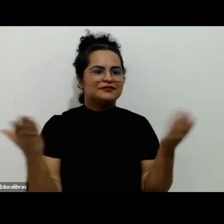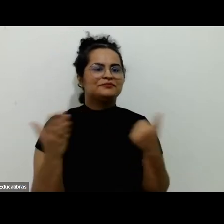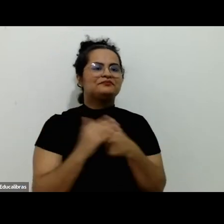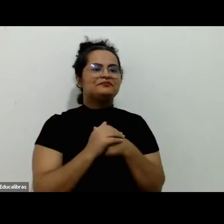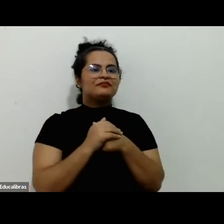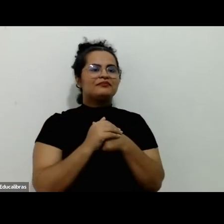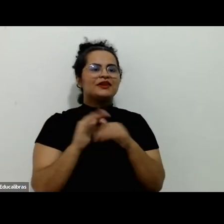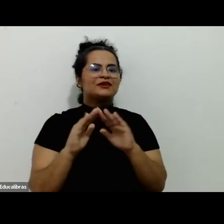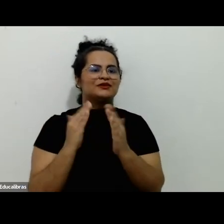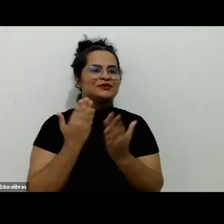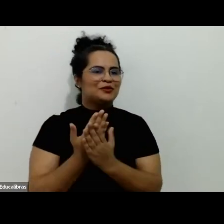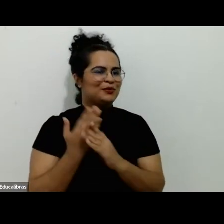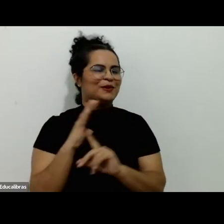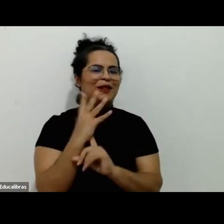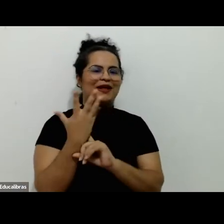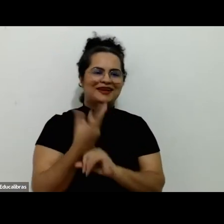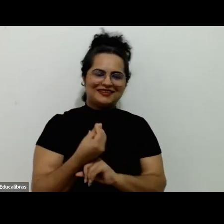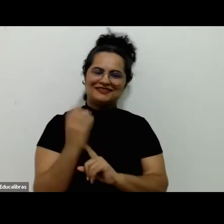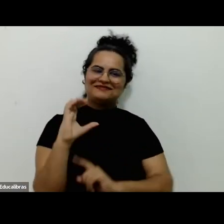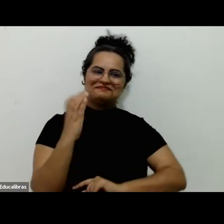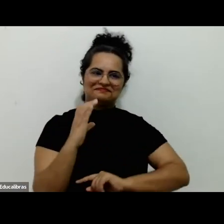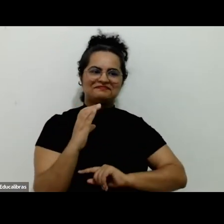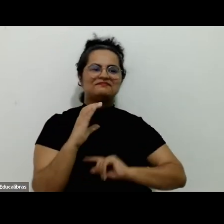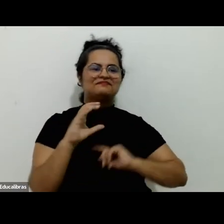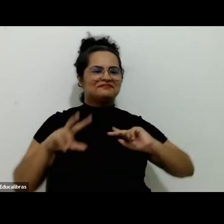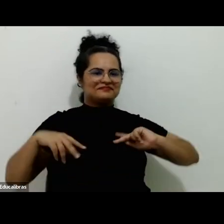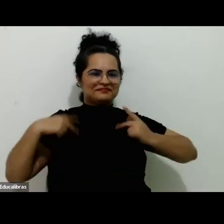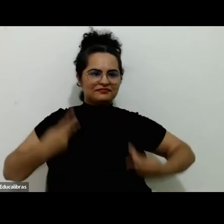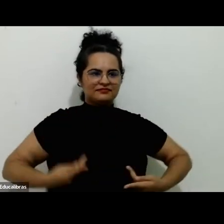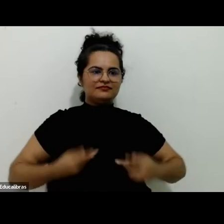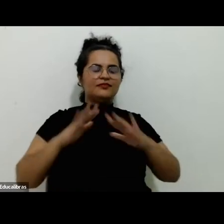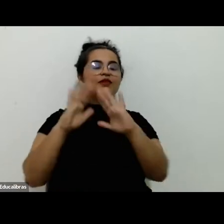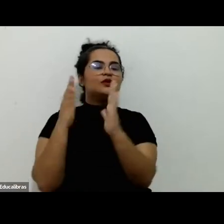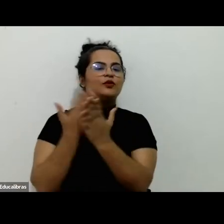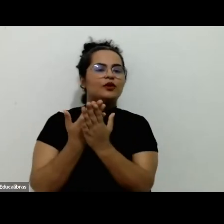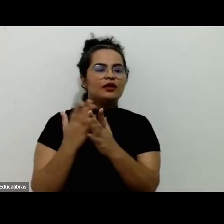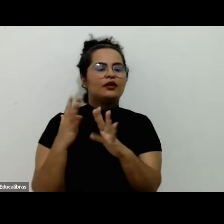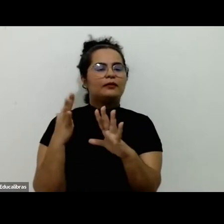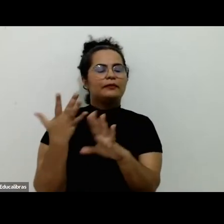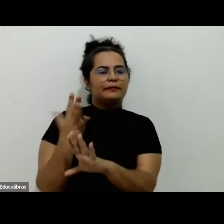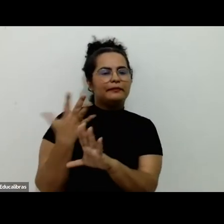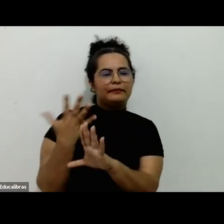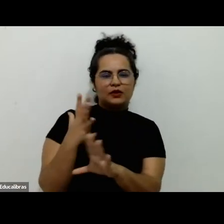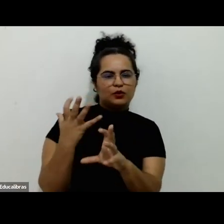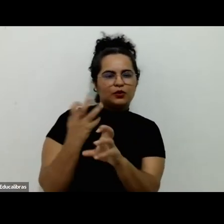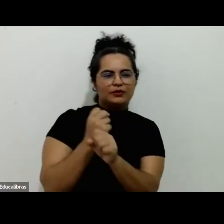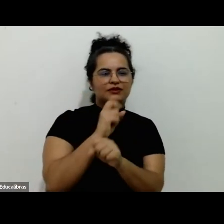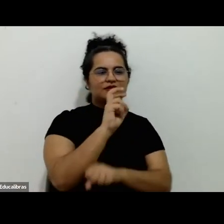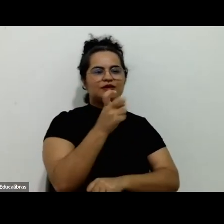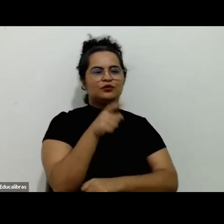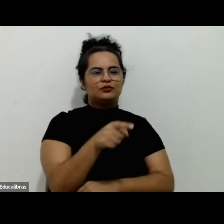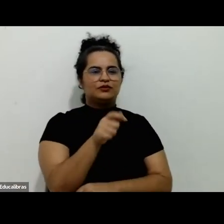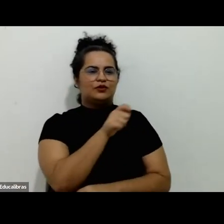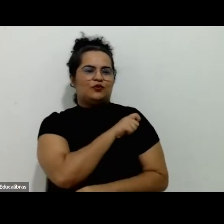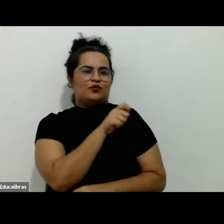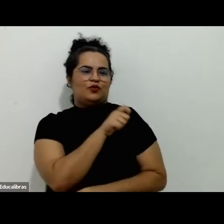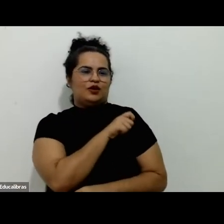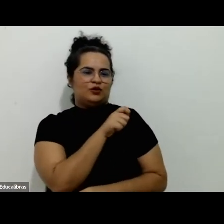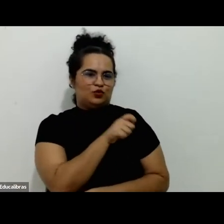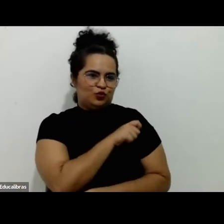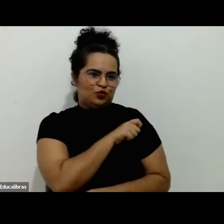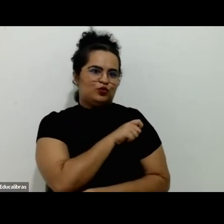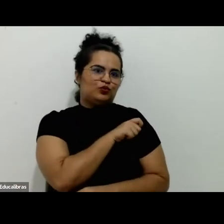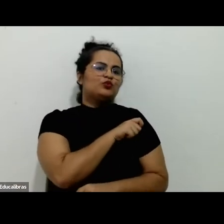de Arte, Ciências e Humanidades, uma escola com aproximadamente 5 mil alunos, 4.400 de graduação,